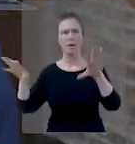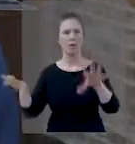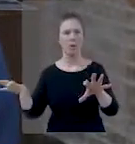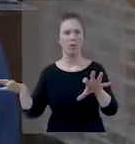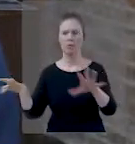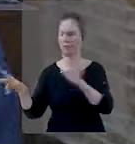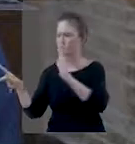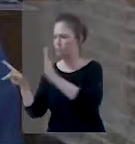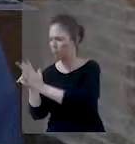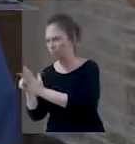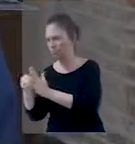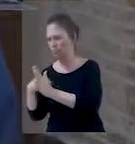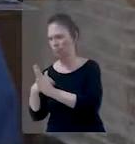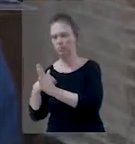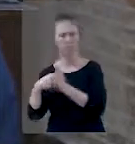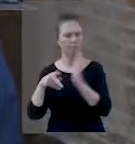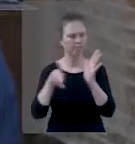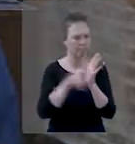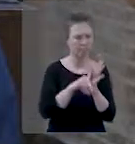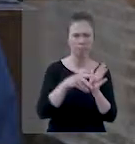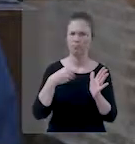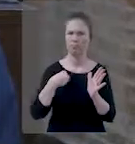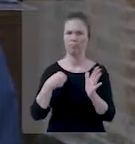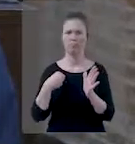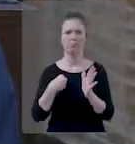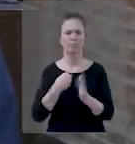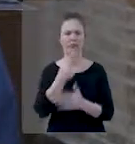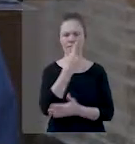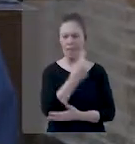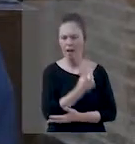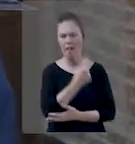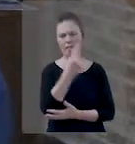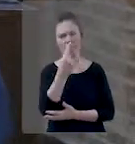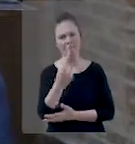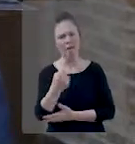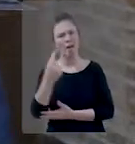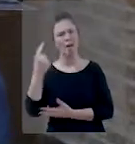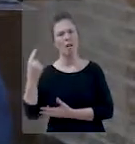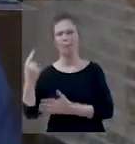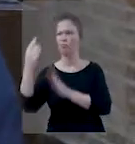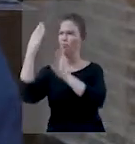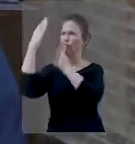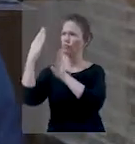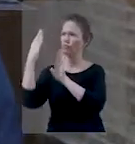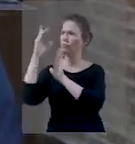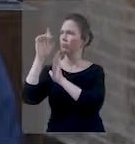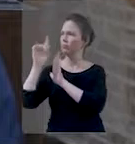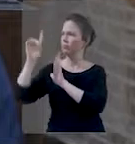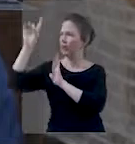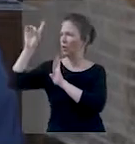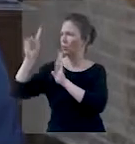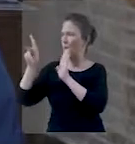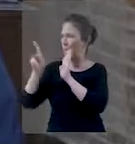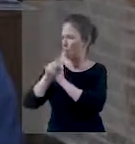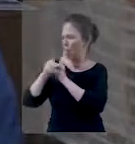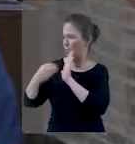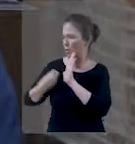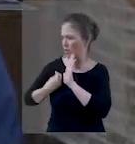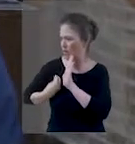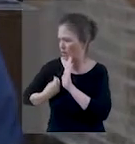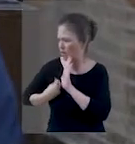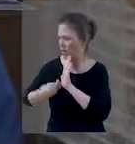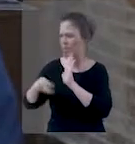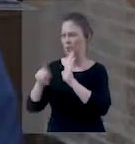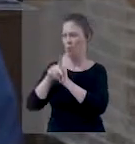transmissão de culpa de um para com o outro. Cada um vai responder diante de Deus, pela sua